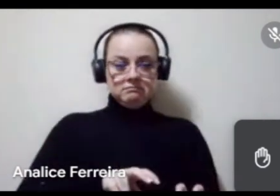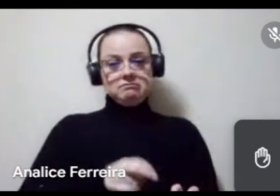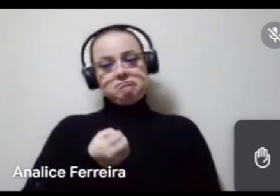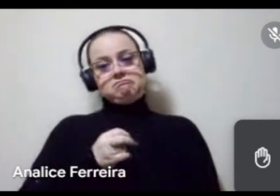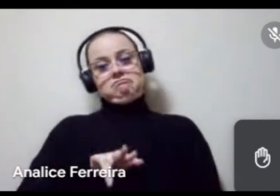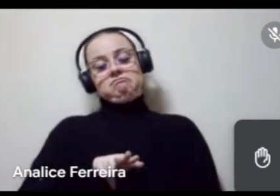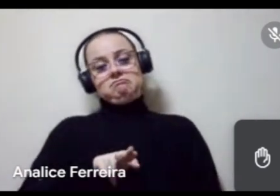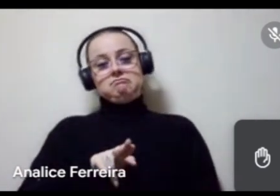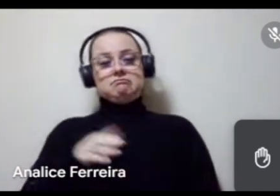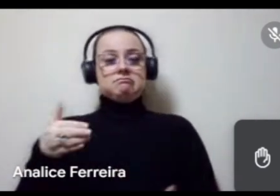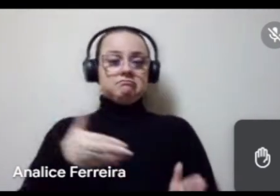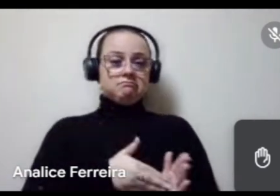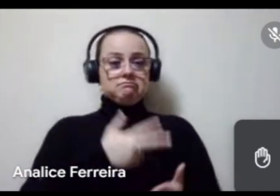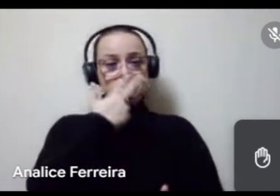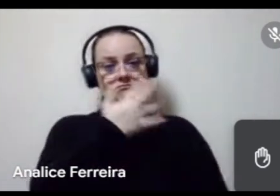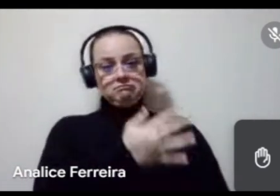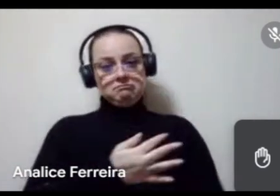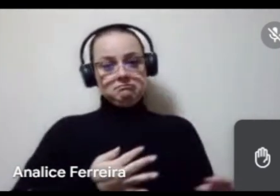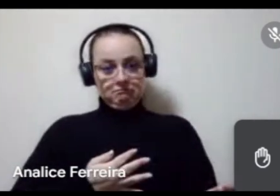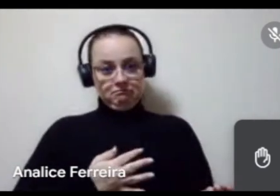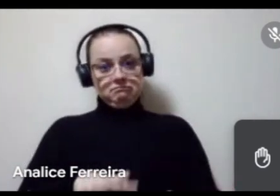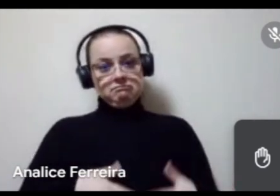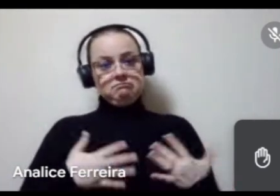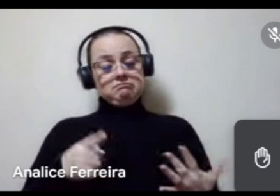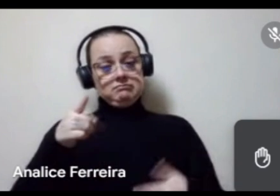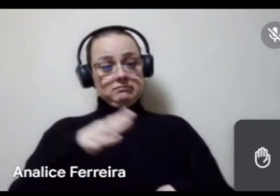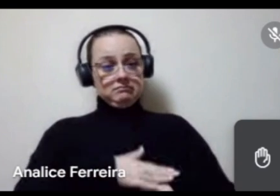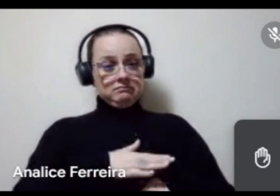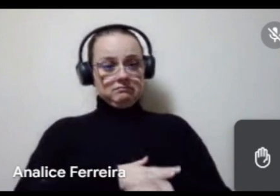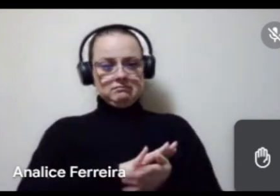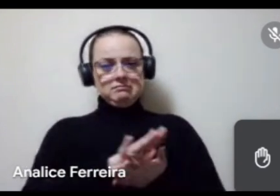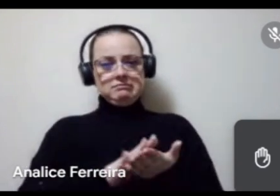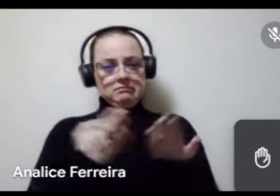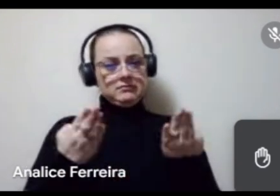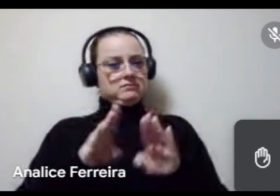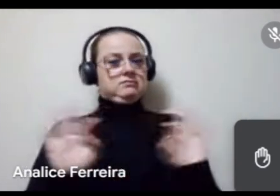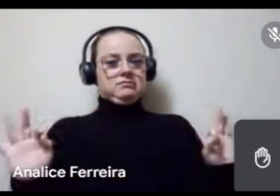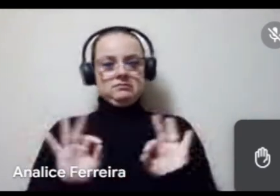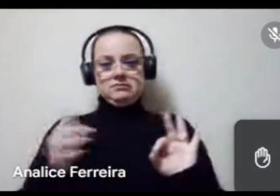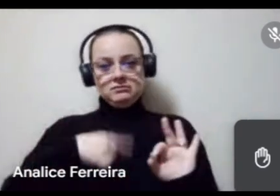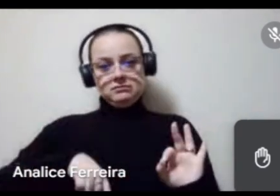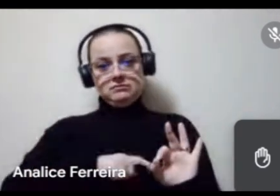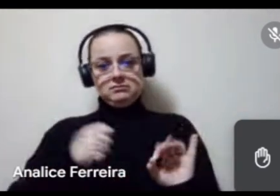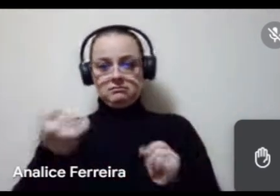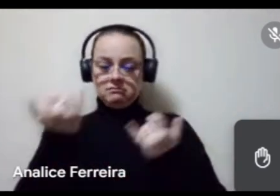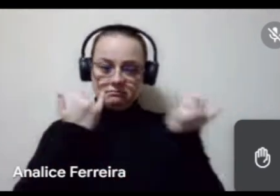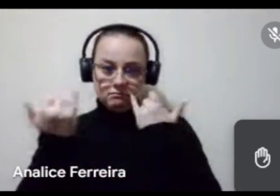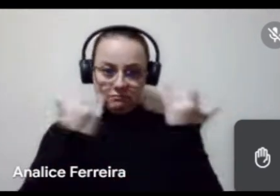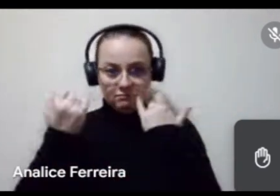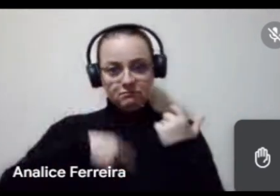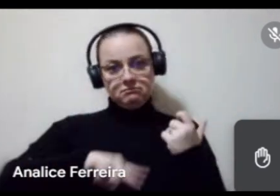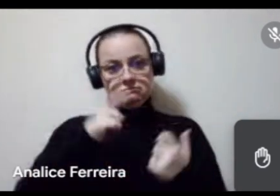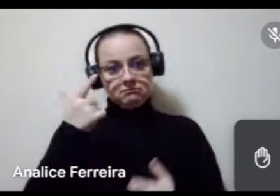até mesmo no formulário, tá, então assim, nesse momento não há nada fechado, a gente realmente precisa escutar vocês para que a gente possa